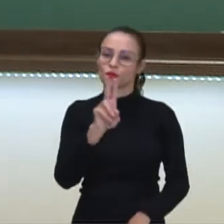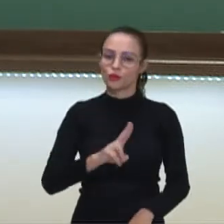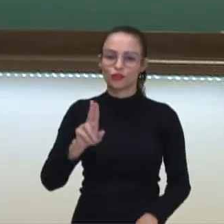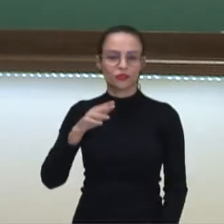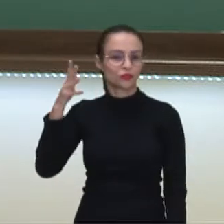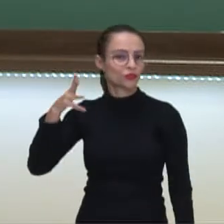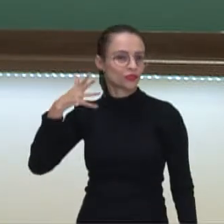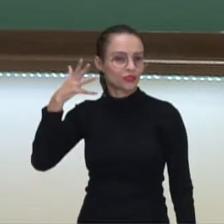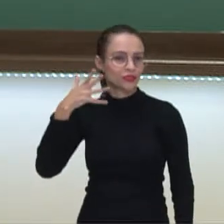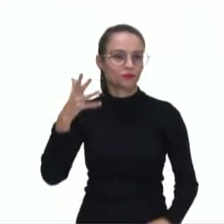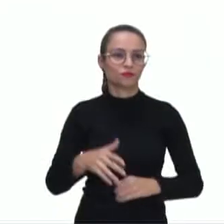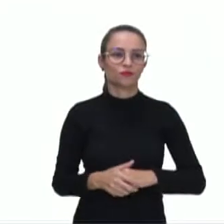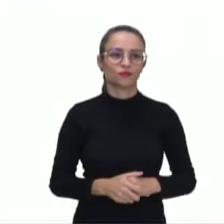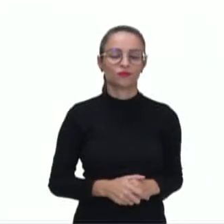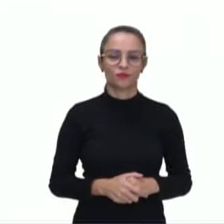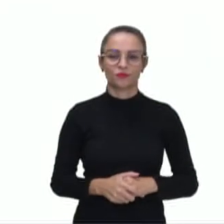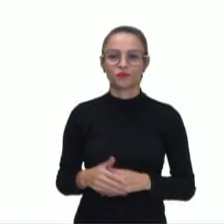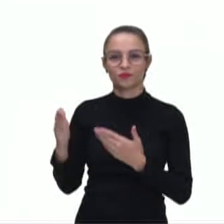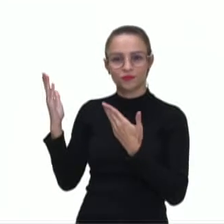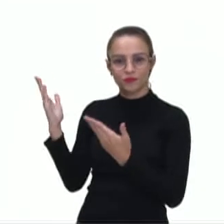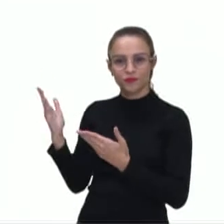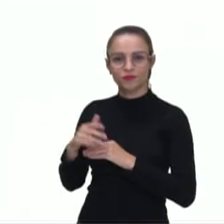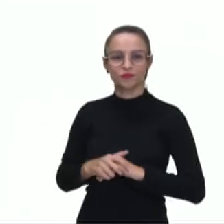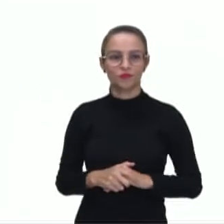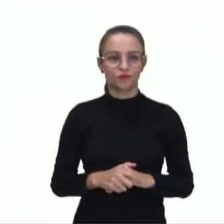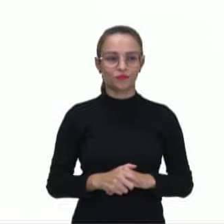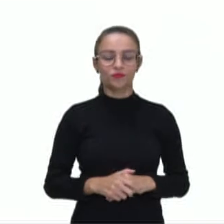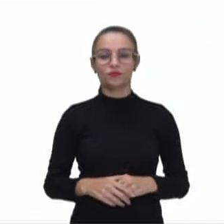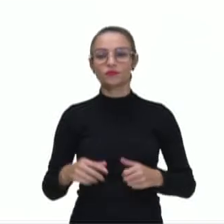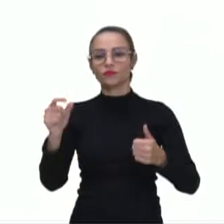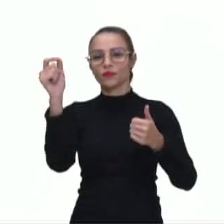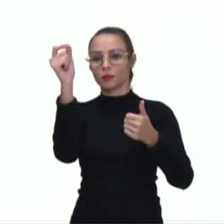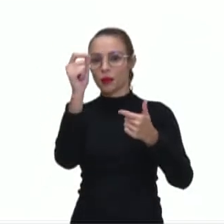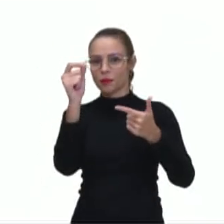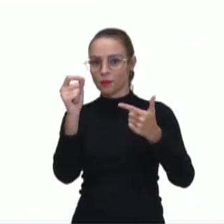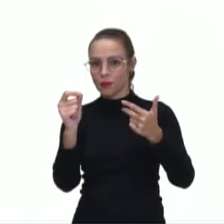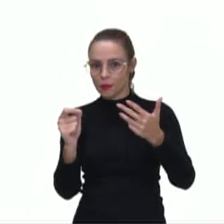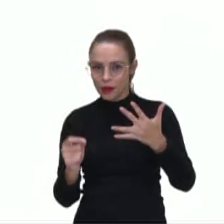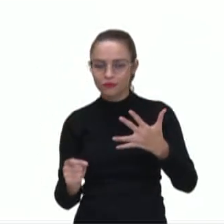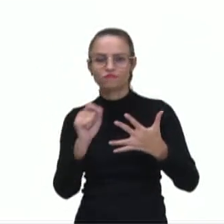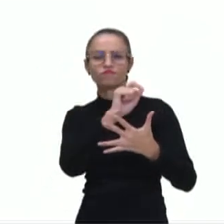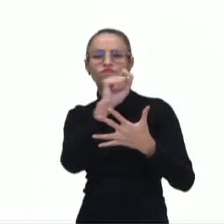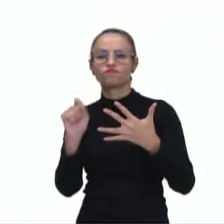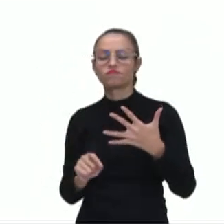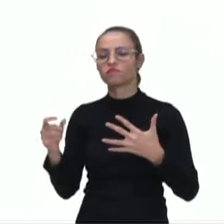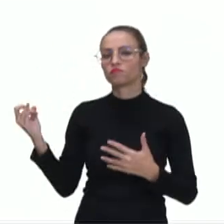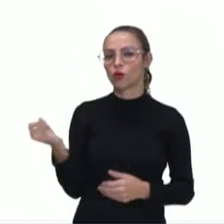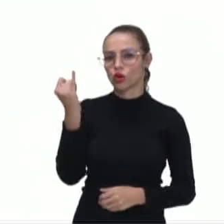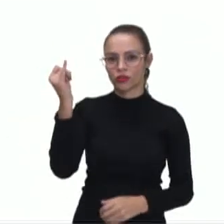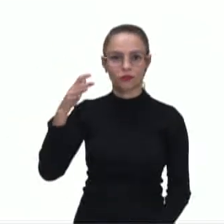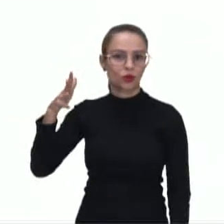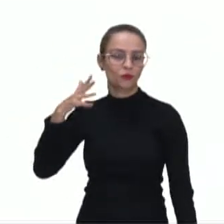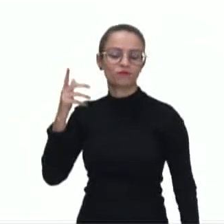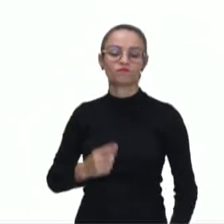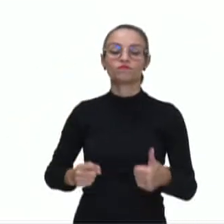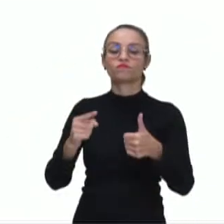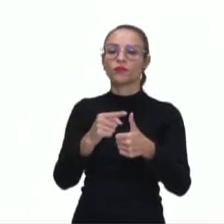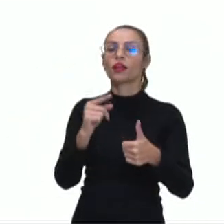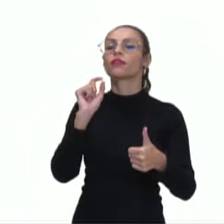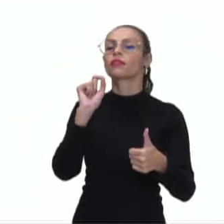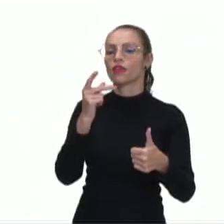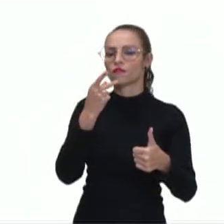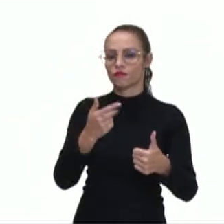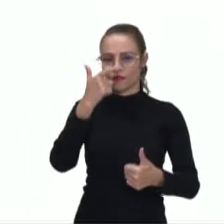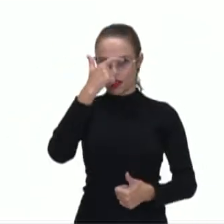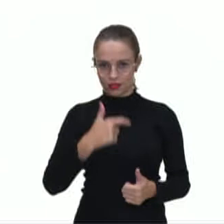a oratória. Aqui, gente, cinco elementos importantes da oratória. Quem diz a necessidade de